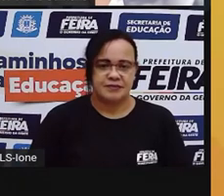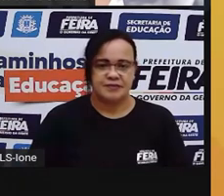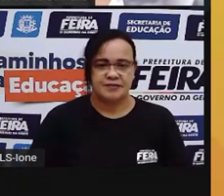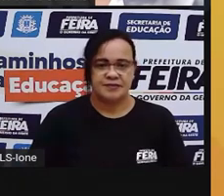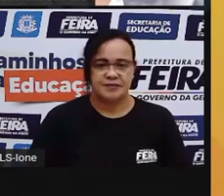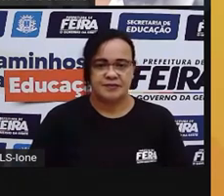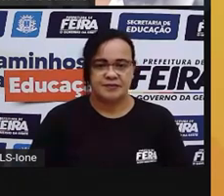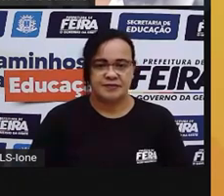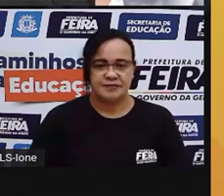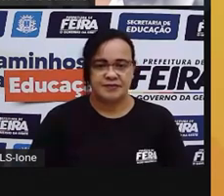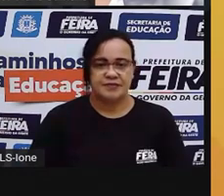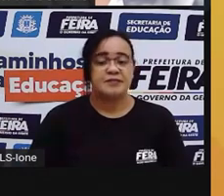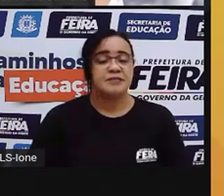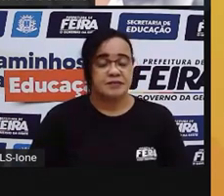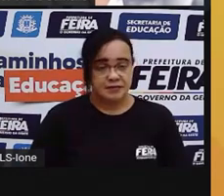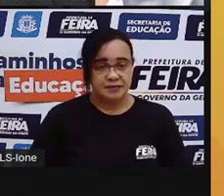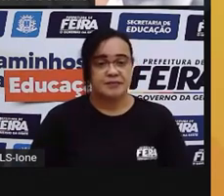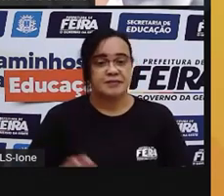Olha, essa já saiu.